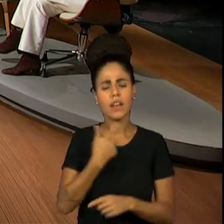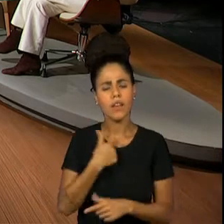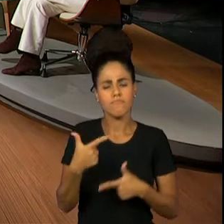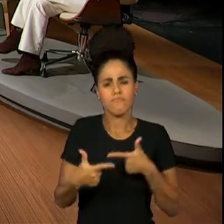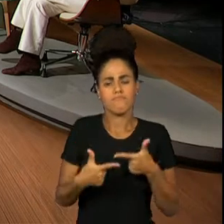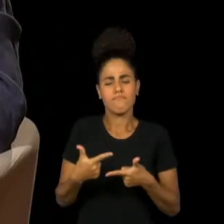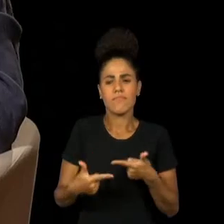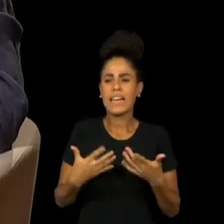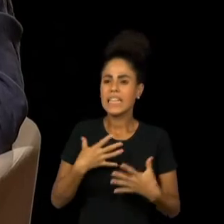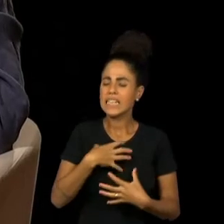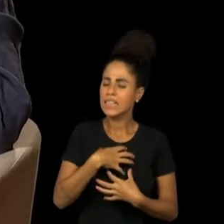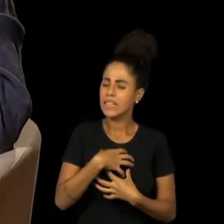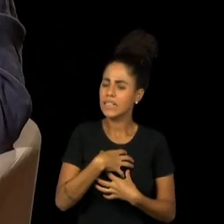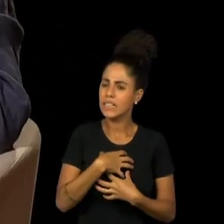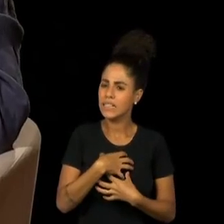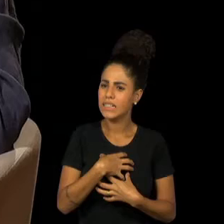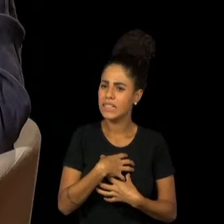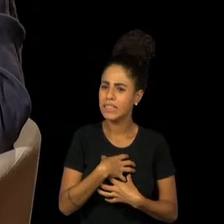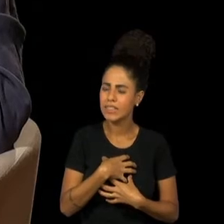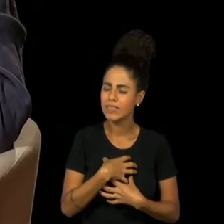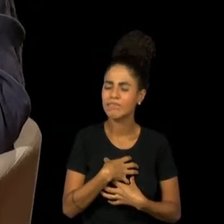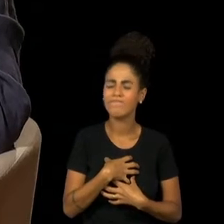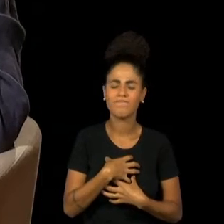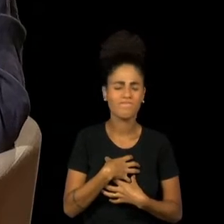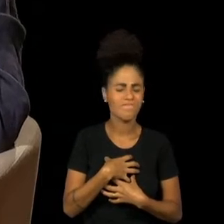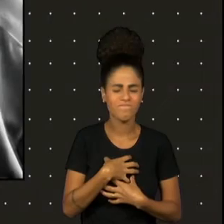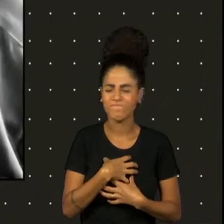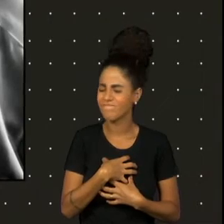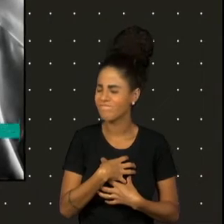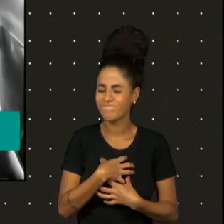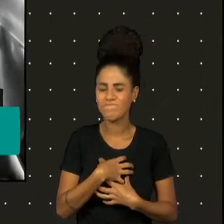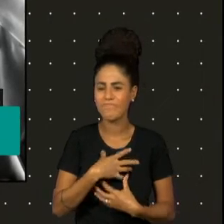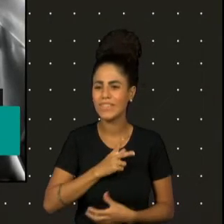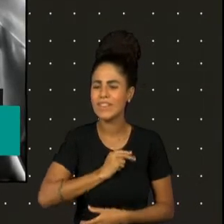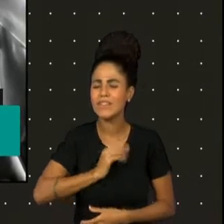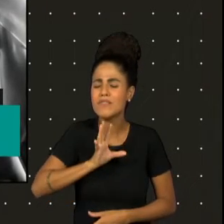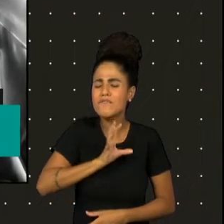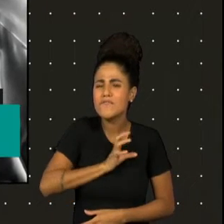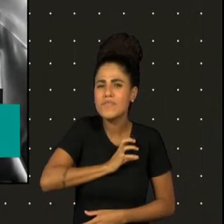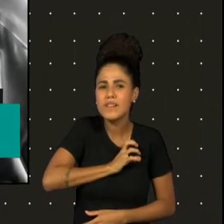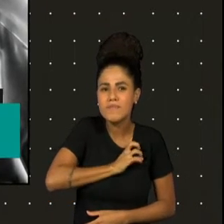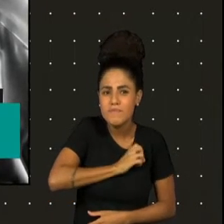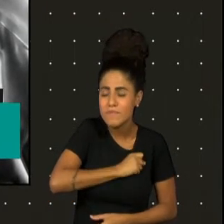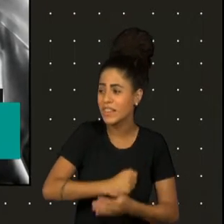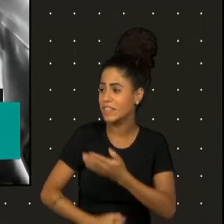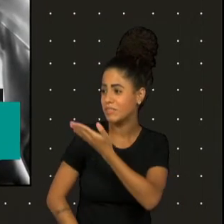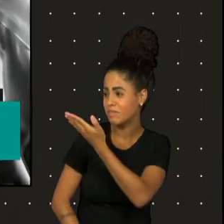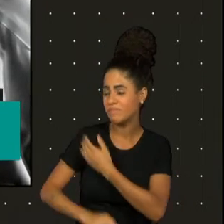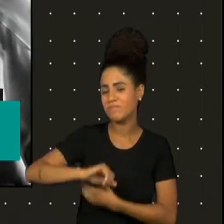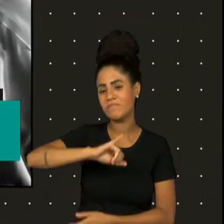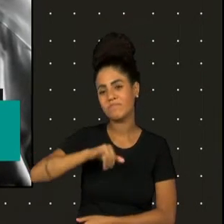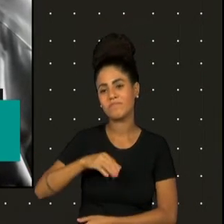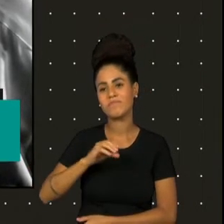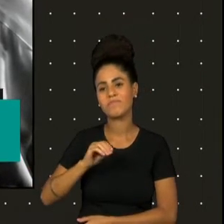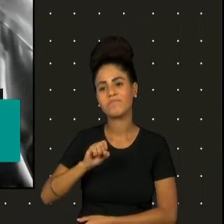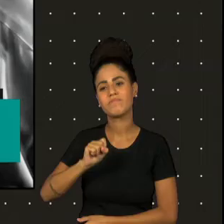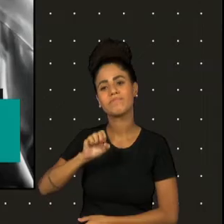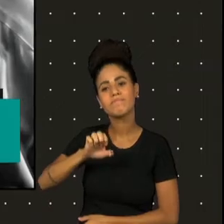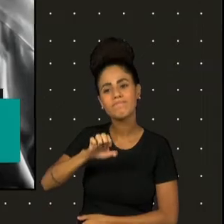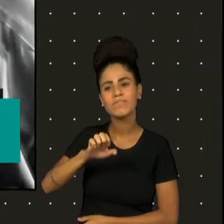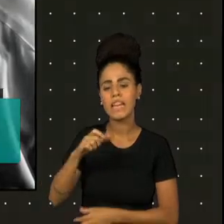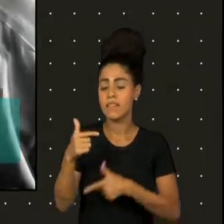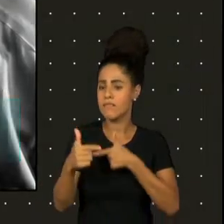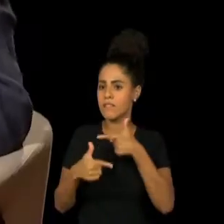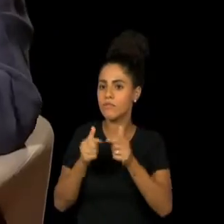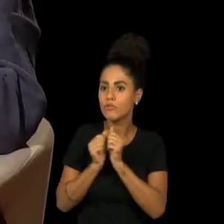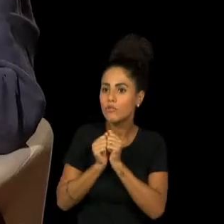acho o Zé Celso sensacional, eu amei trabalhar com ele. E ter trabalhado com a